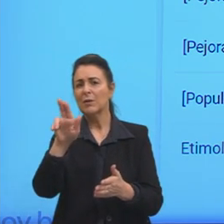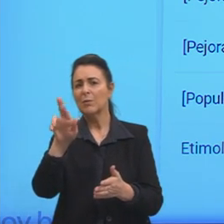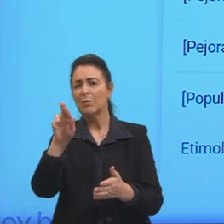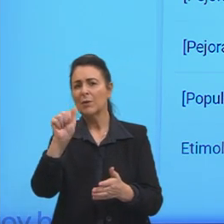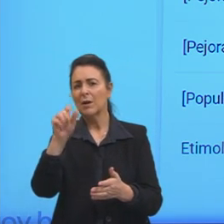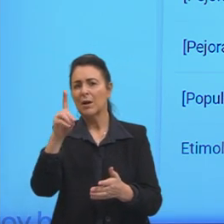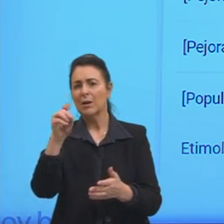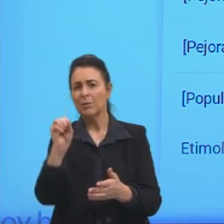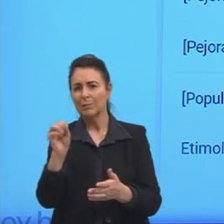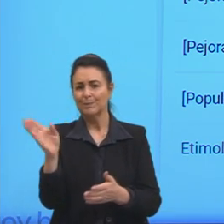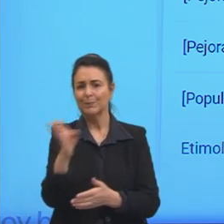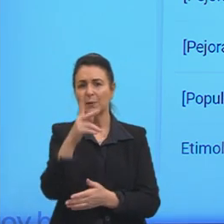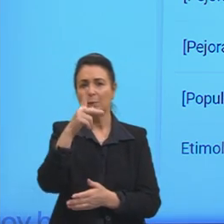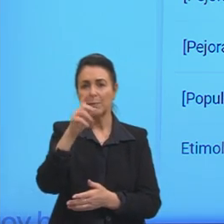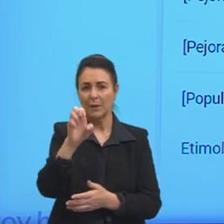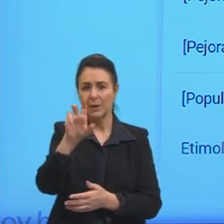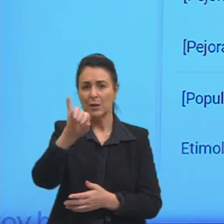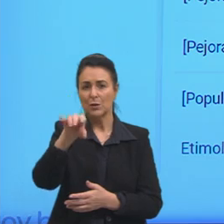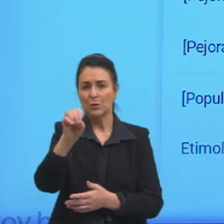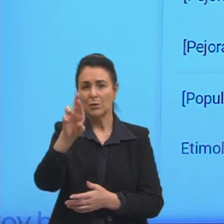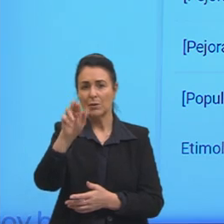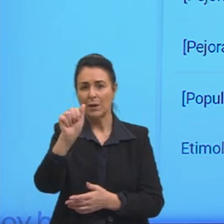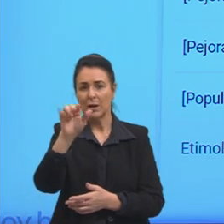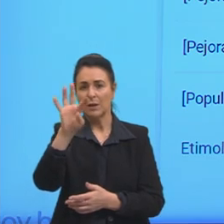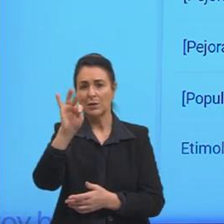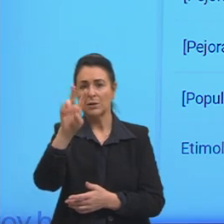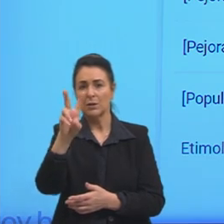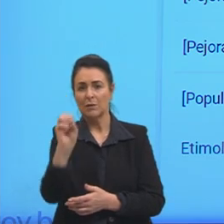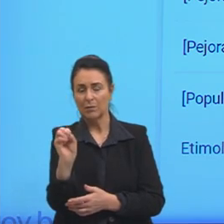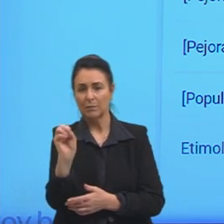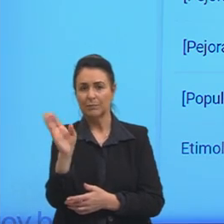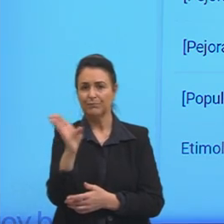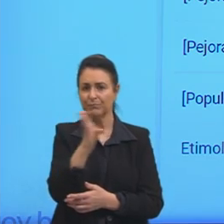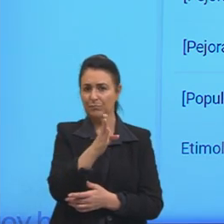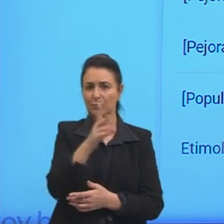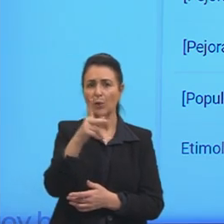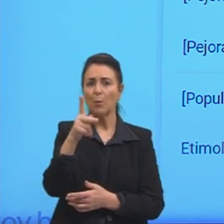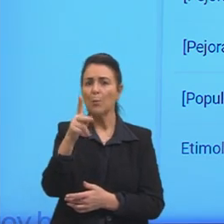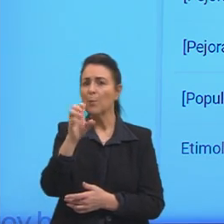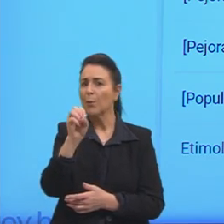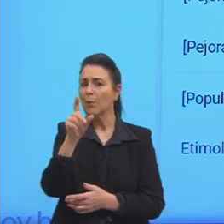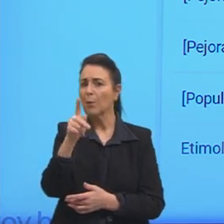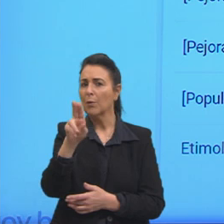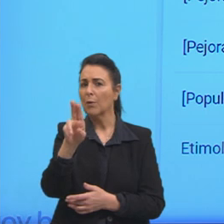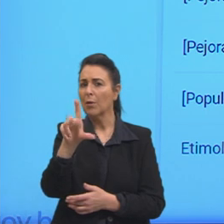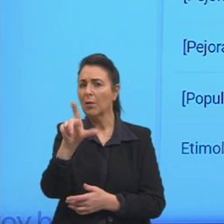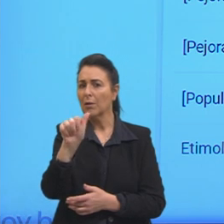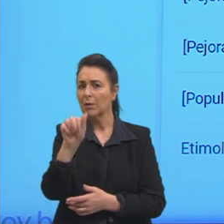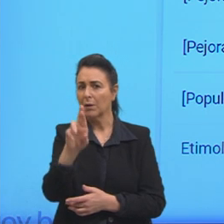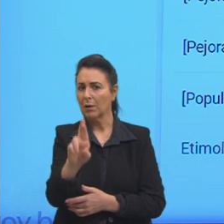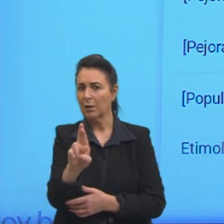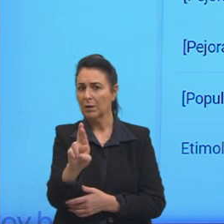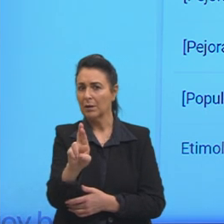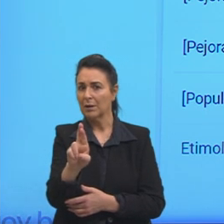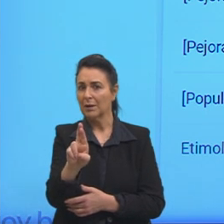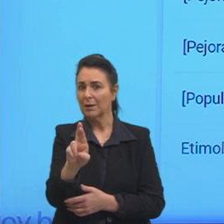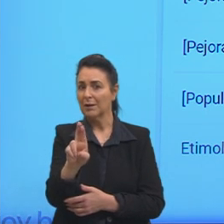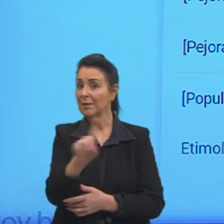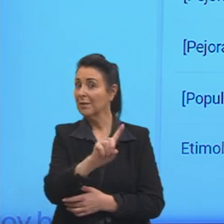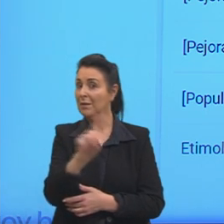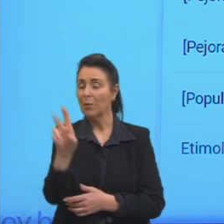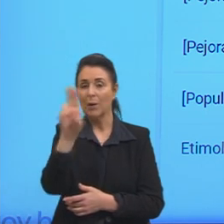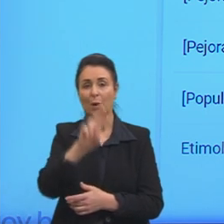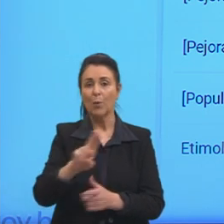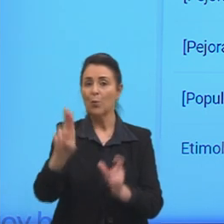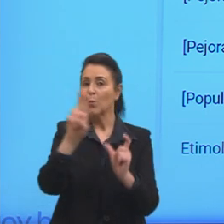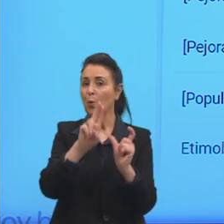popular tá olha aqui como o próprio dicionário já nos marca que não é um uso denotativo dessa palavra